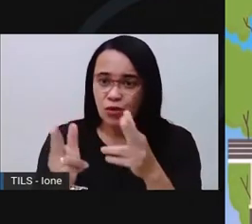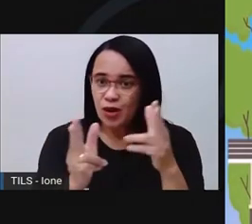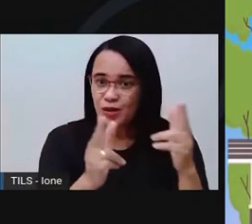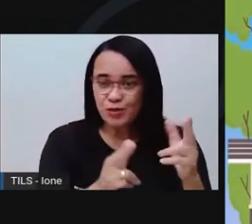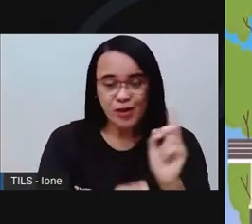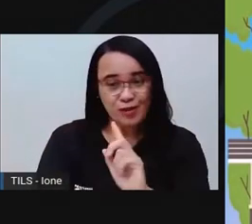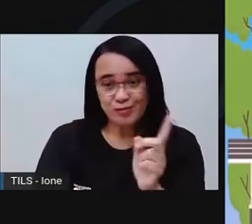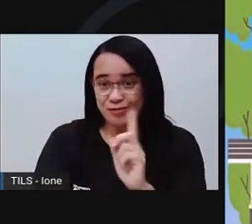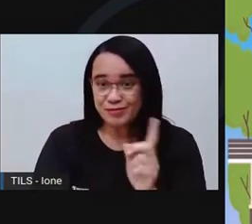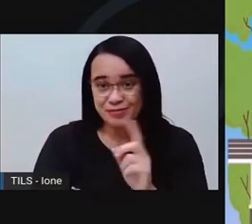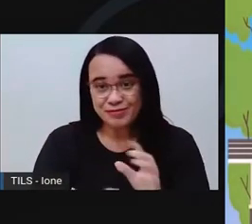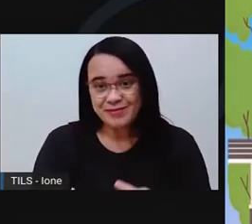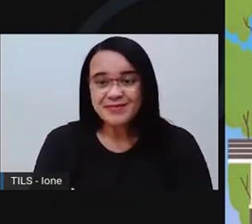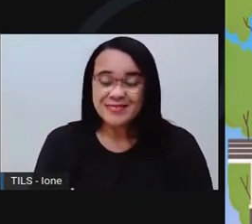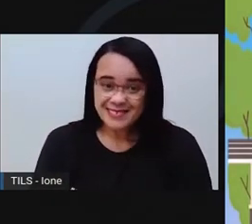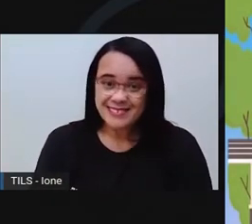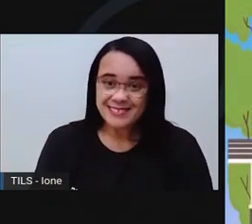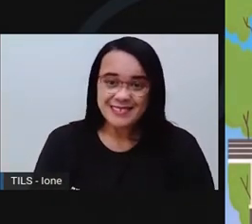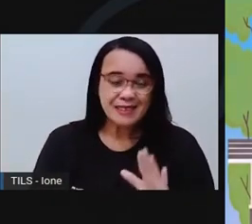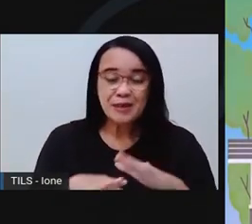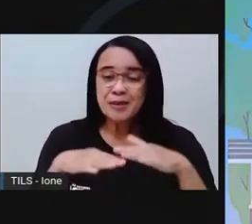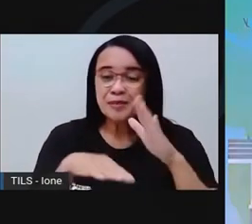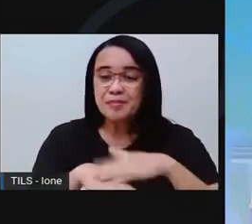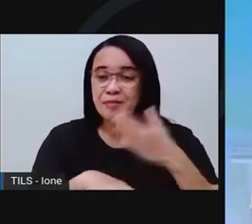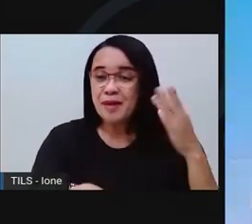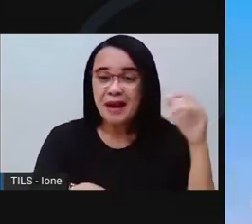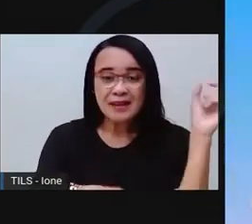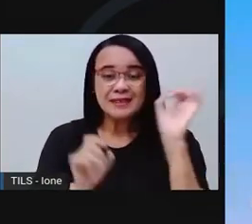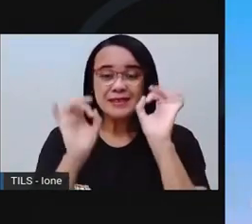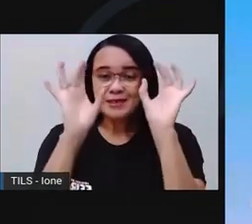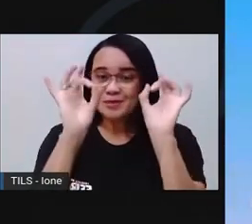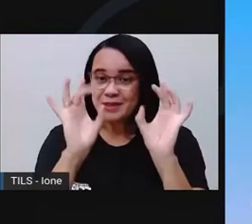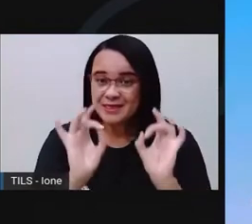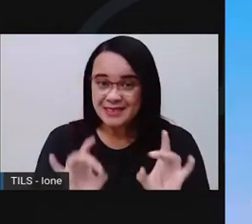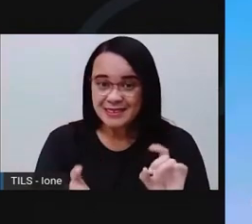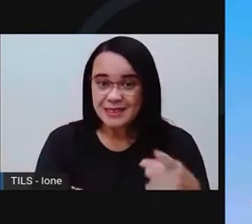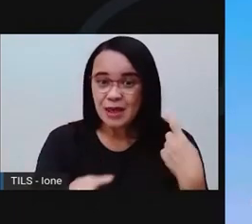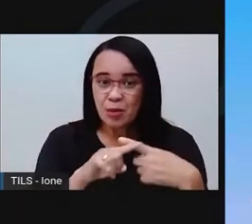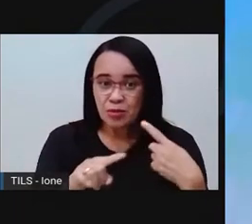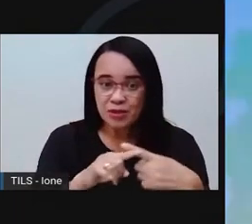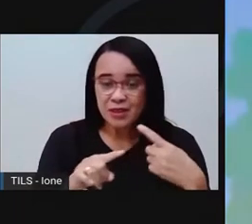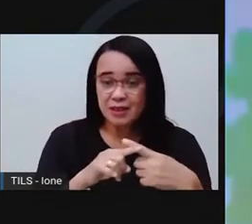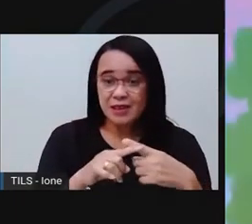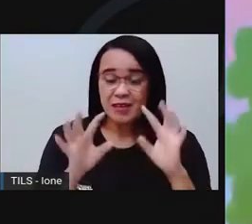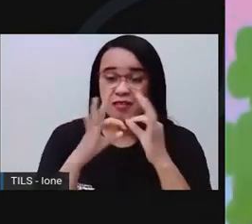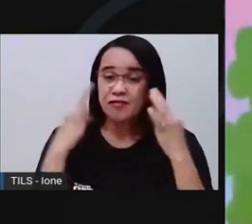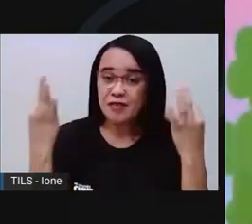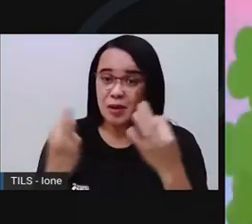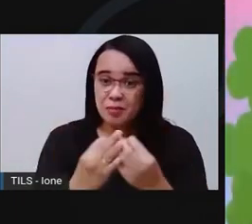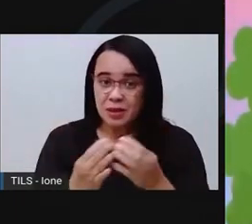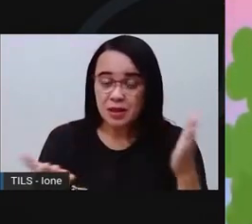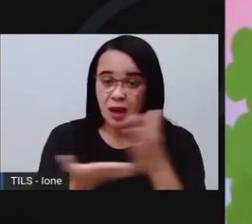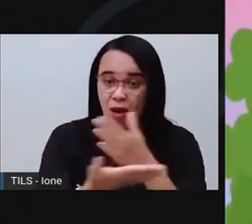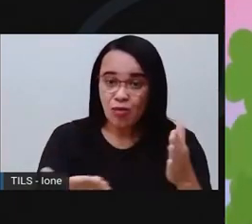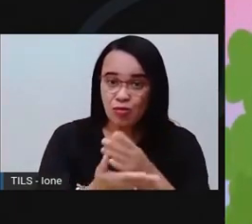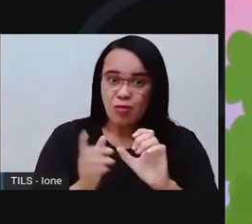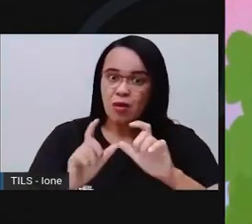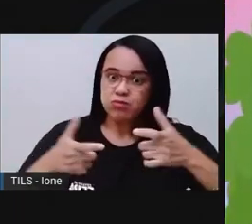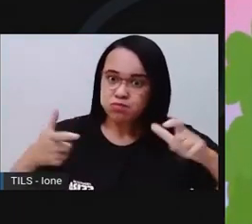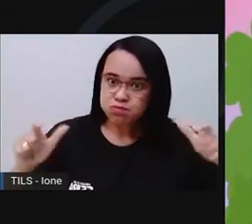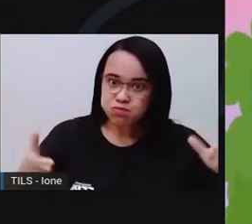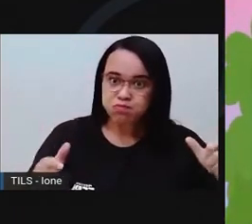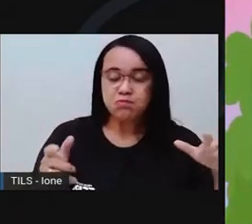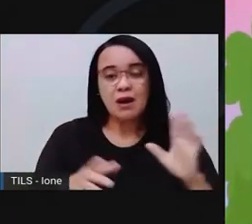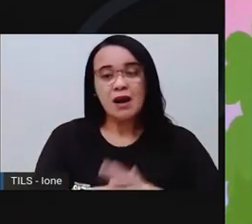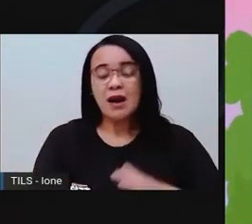tudo mais especial. Existem famílias grandes, existem famílias pequenas.